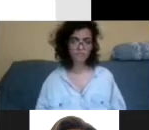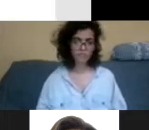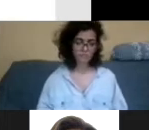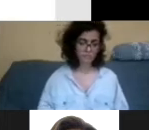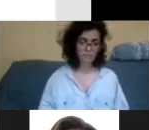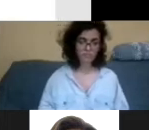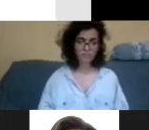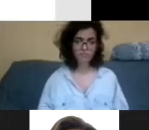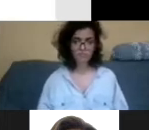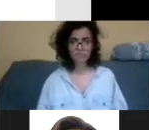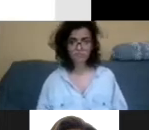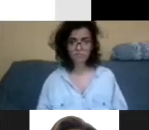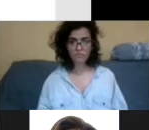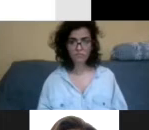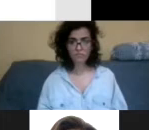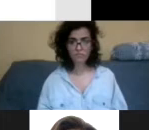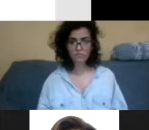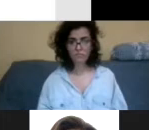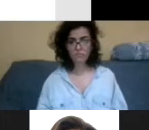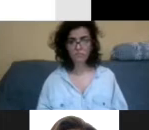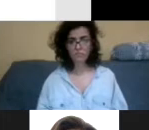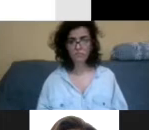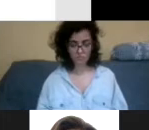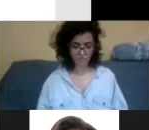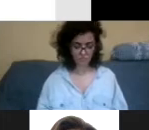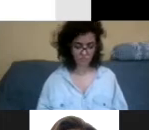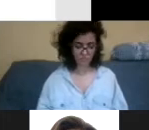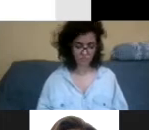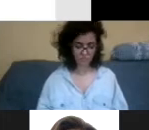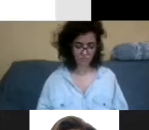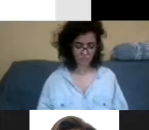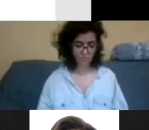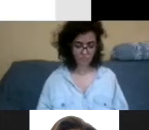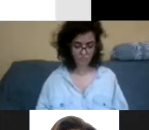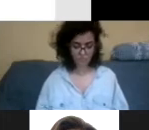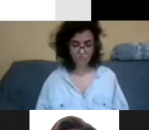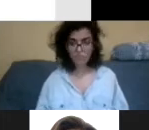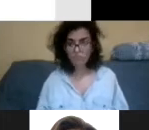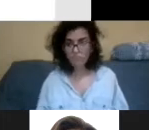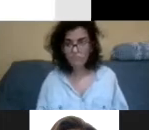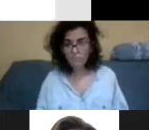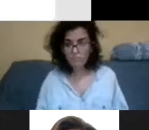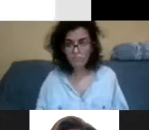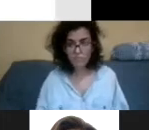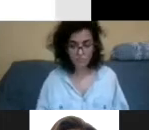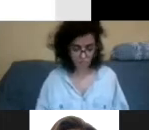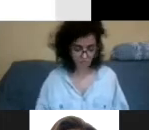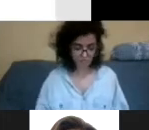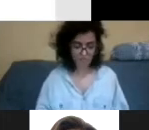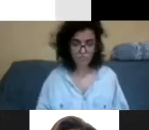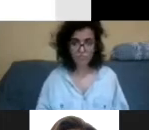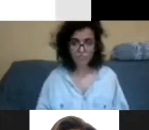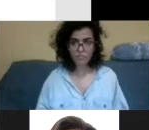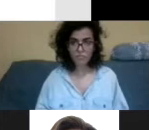tudo desmotiva a pessoa que está lendo, entendeu? Se um cara de 40 anos vai ver um manual e dá de cara com